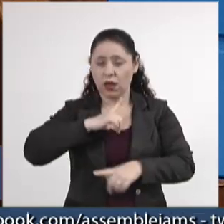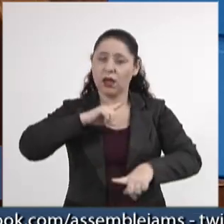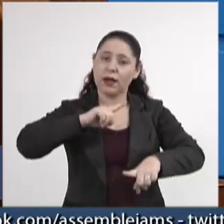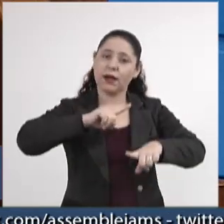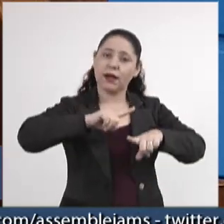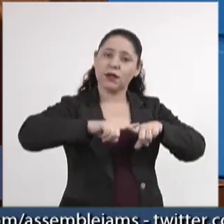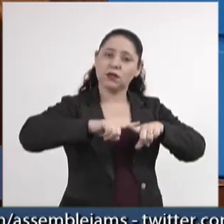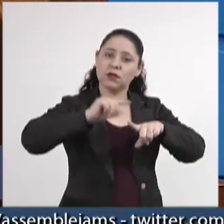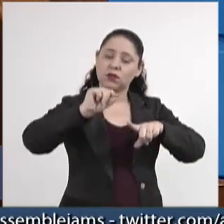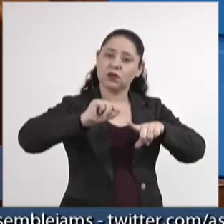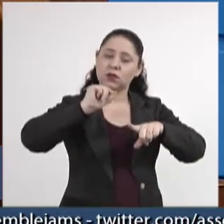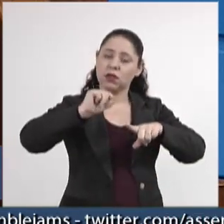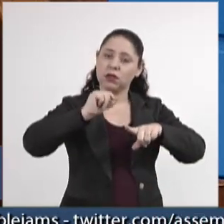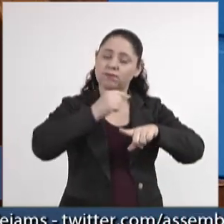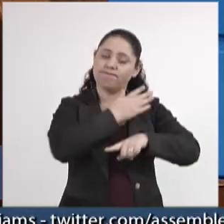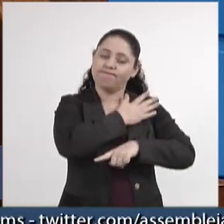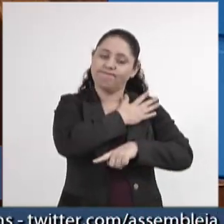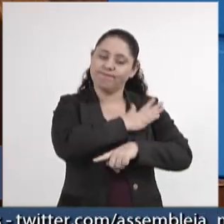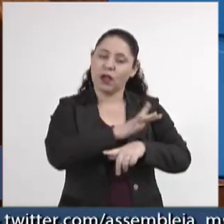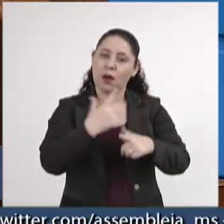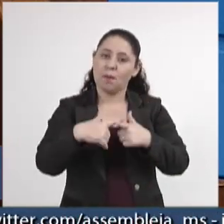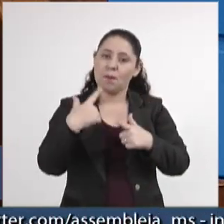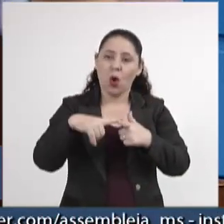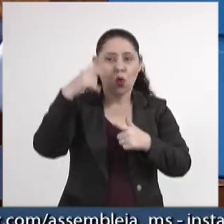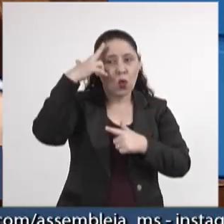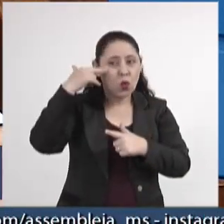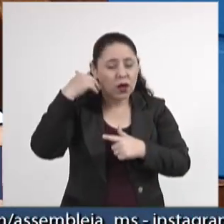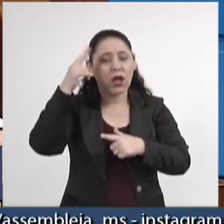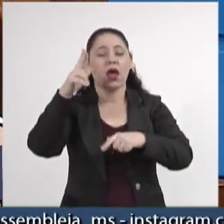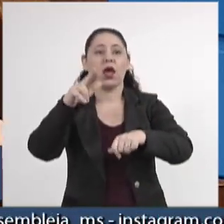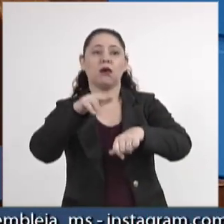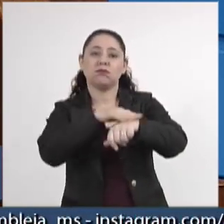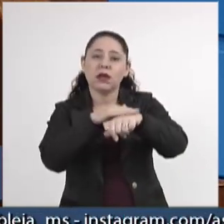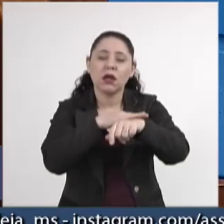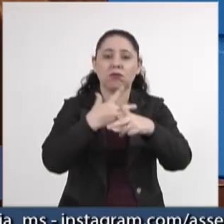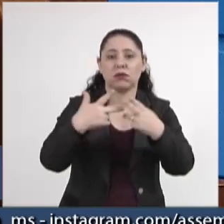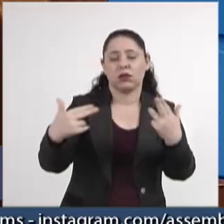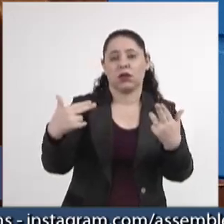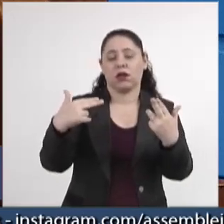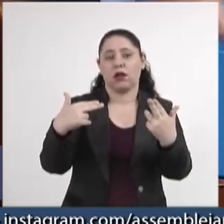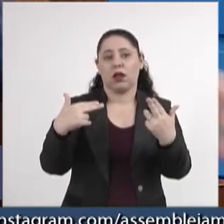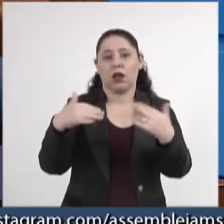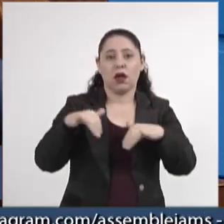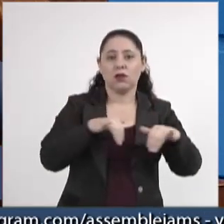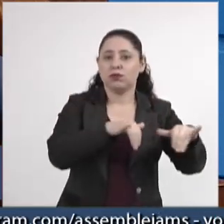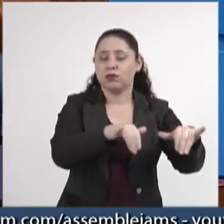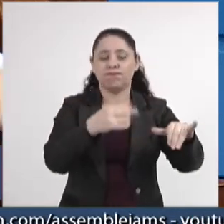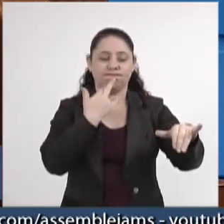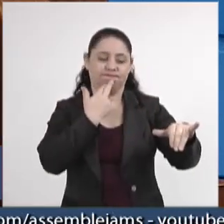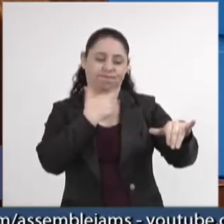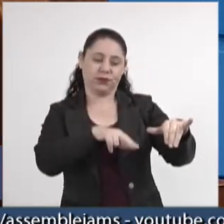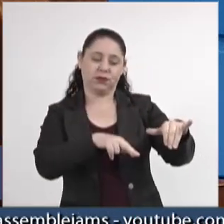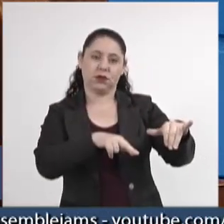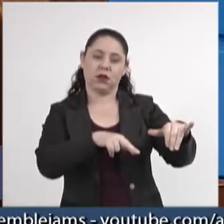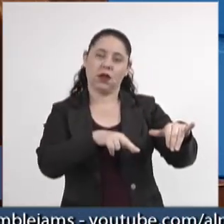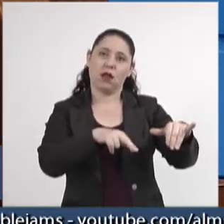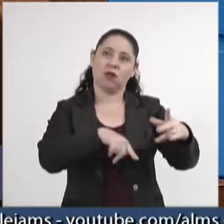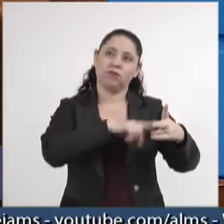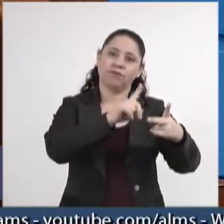de discriminação racial, de injúria racial que acontece no supermercado, no